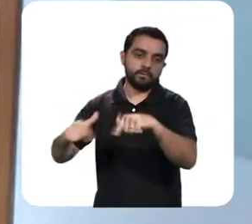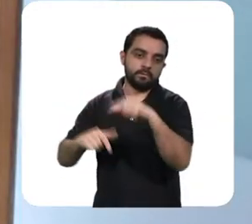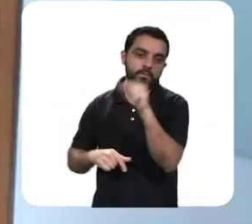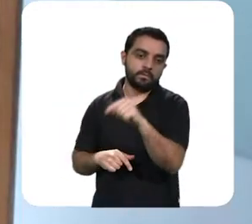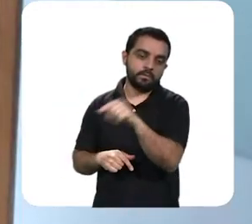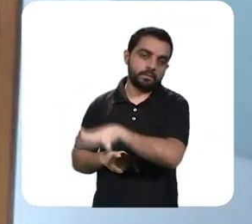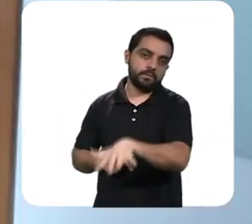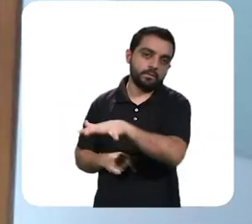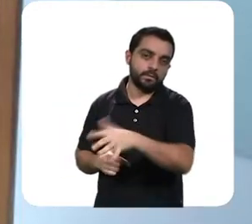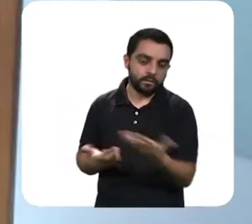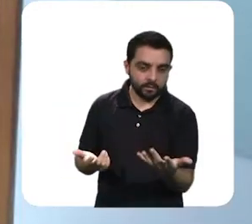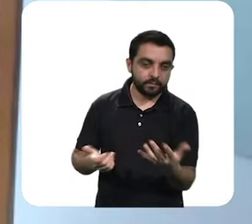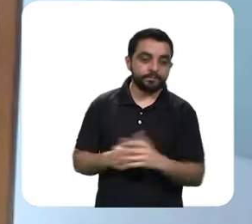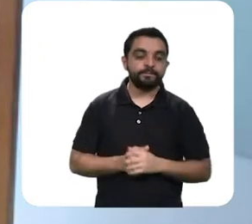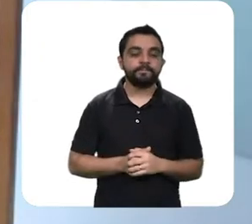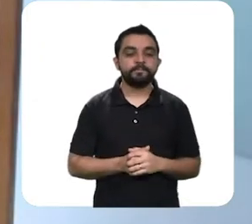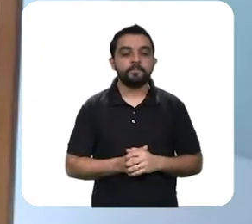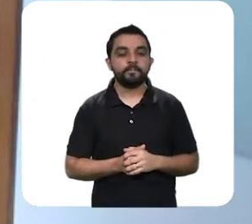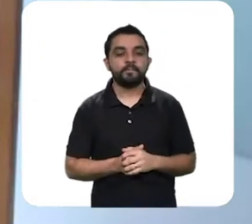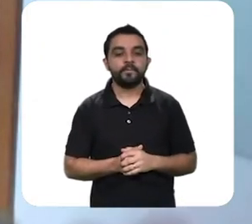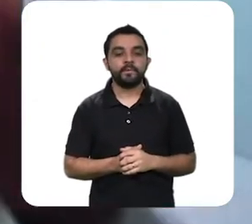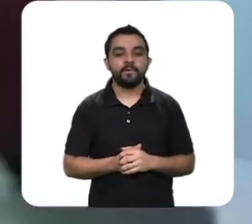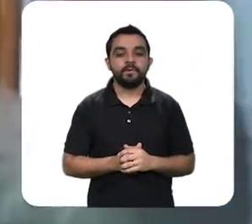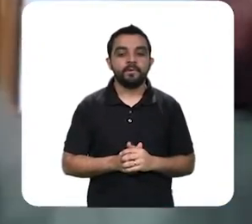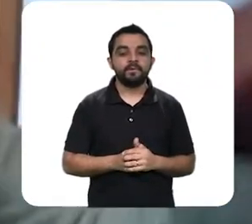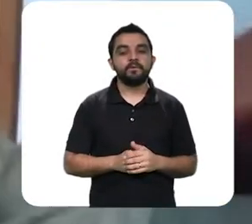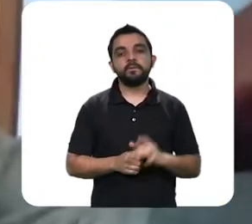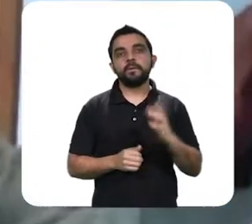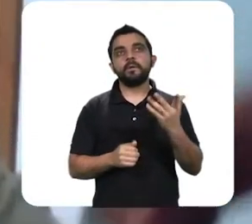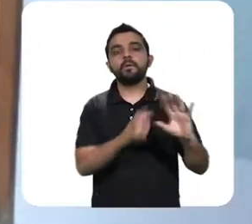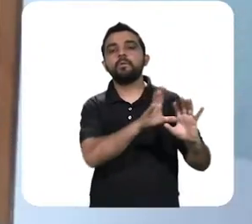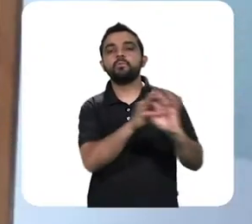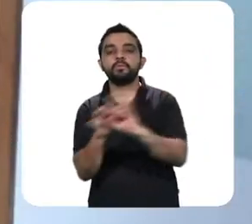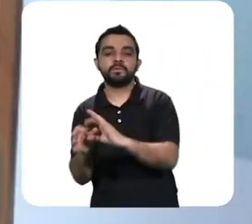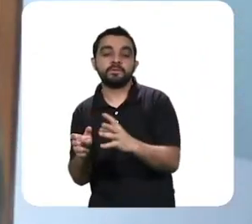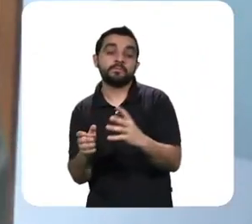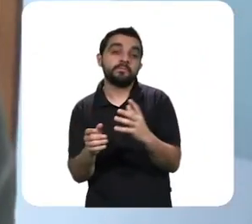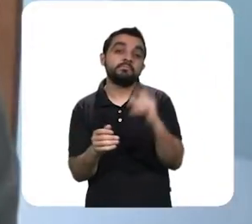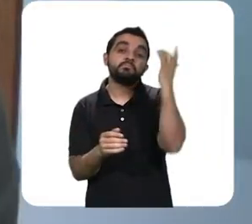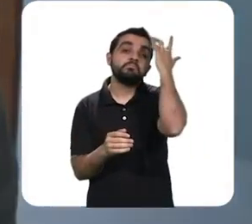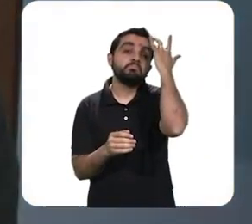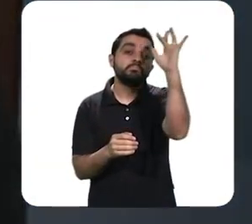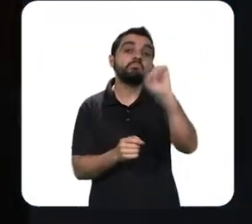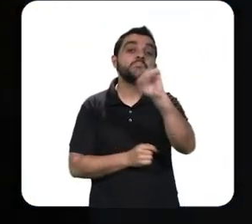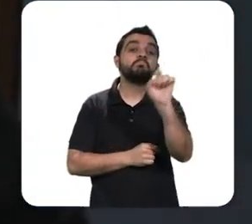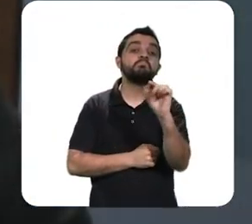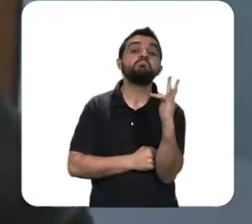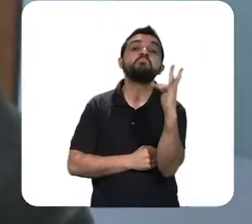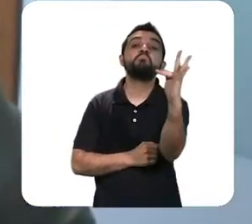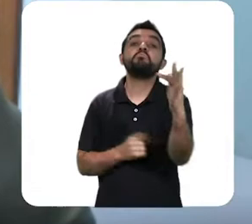que esse é o grande cenário eu queria ter aí uma bola de cristal para saber o que